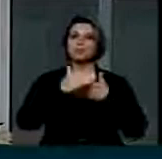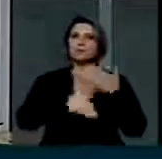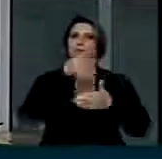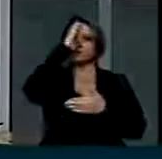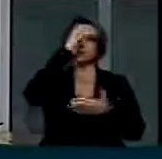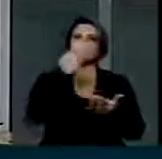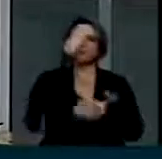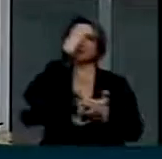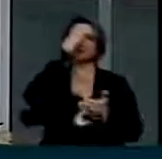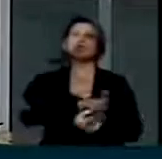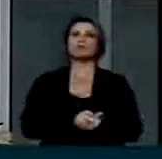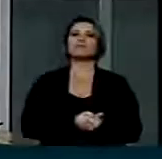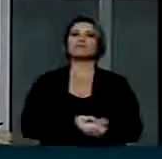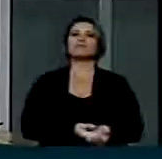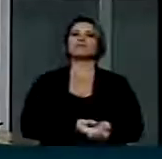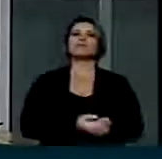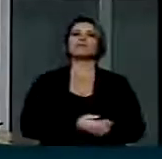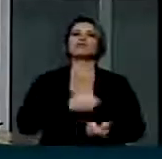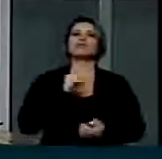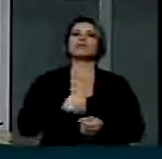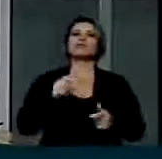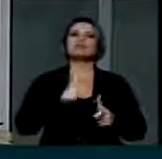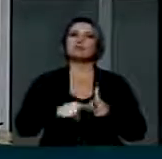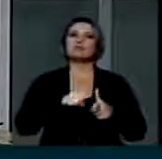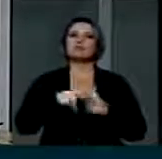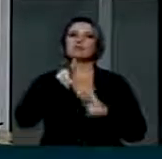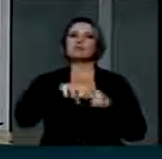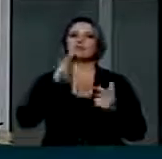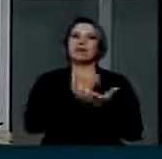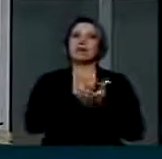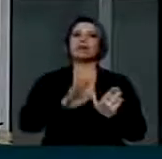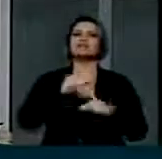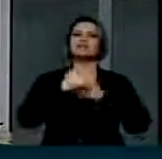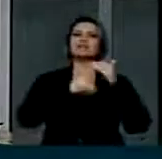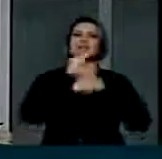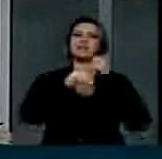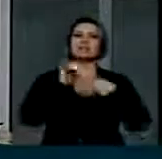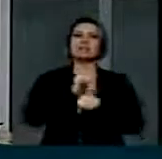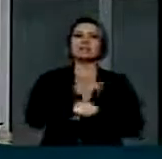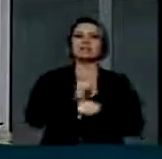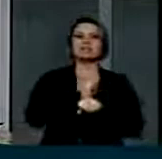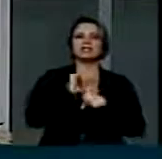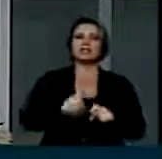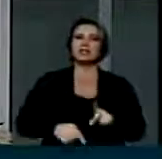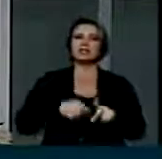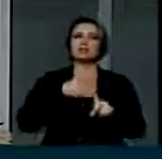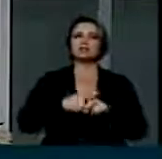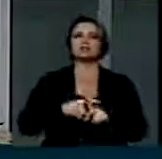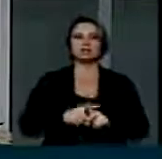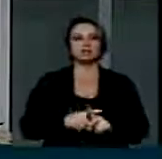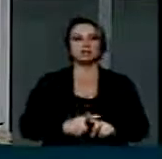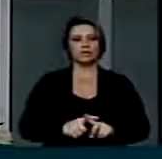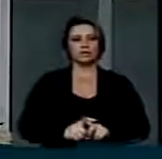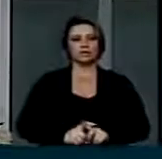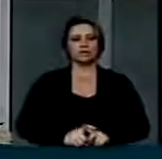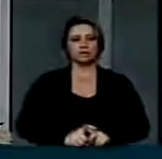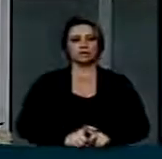Confiamos que os obstáculos serão superados, as ações positivas e...